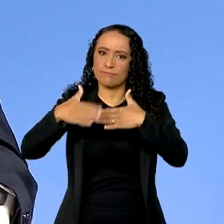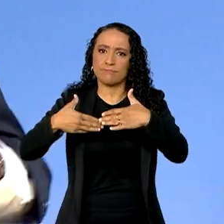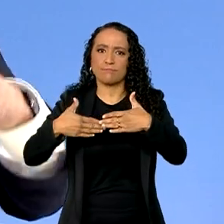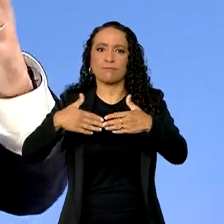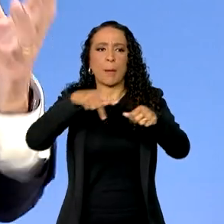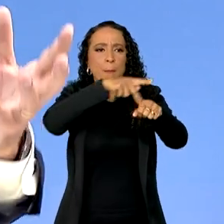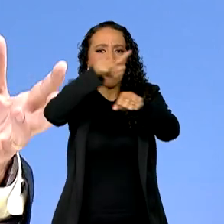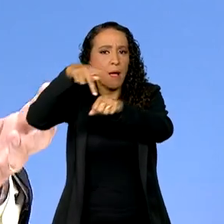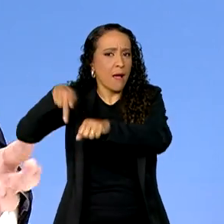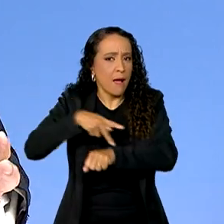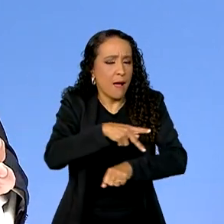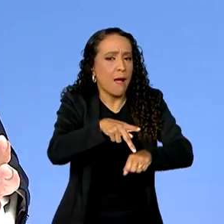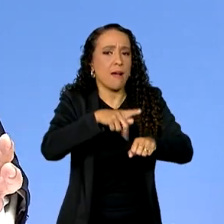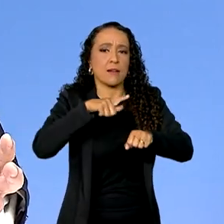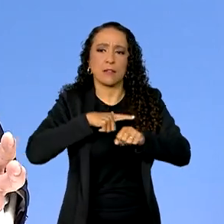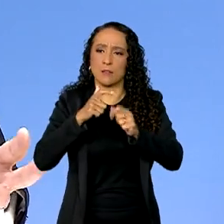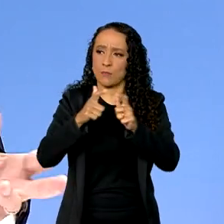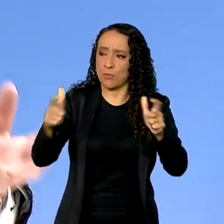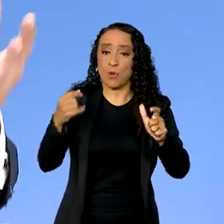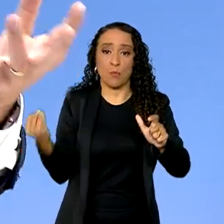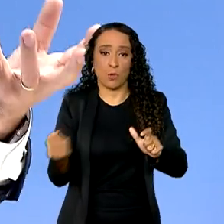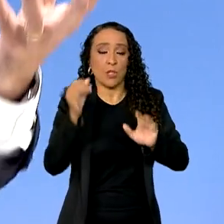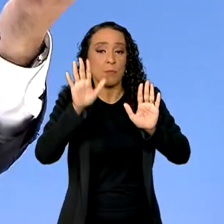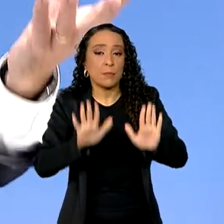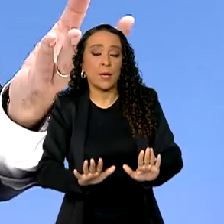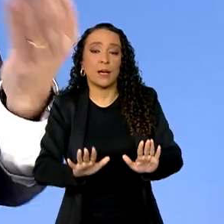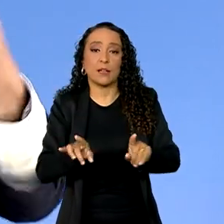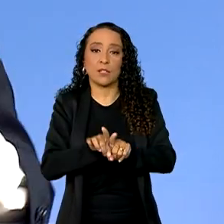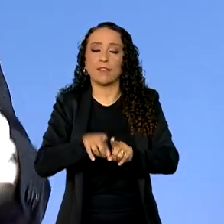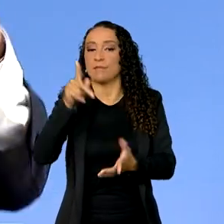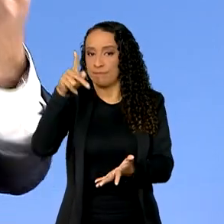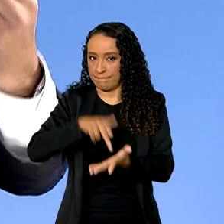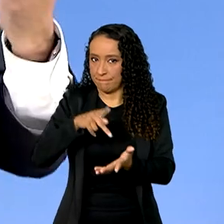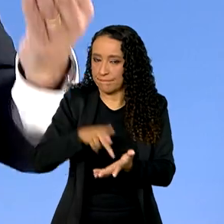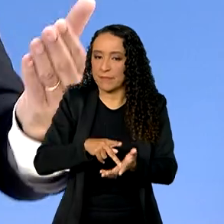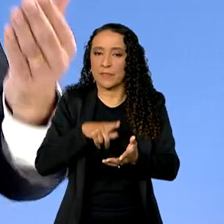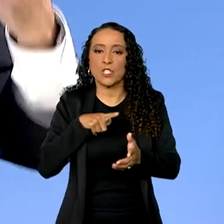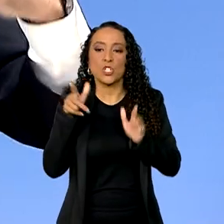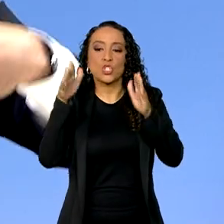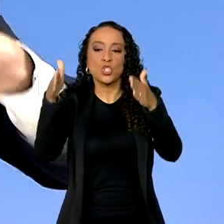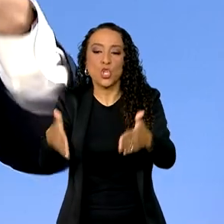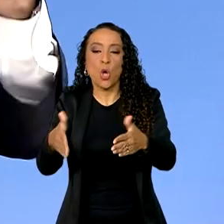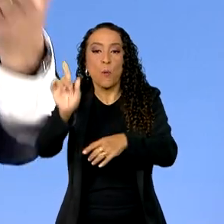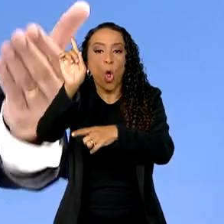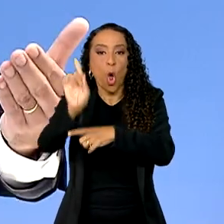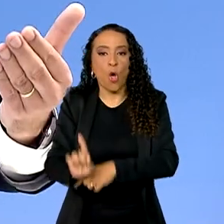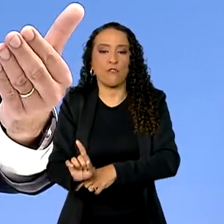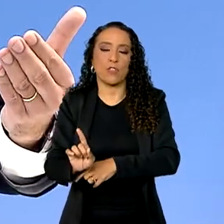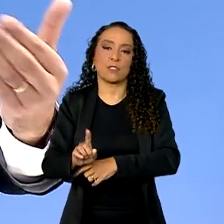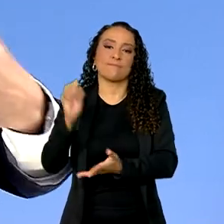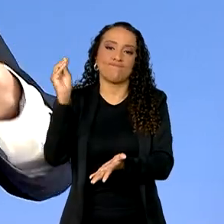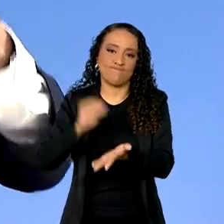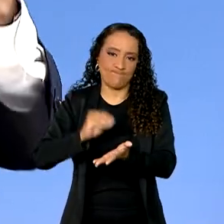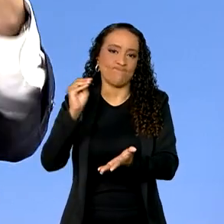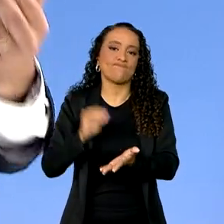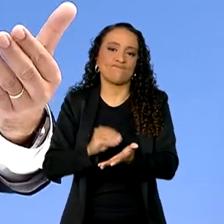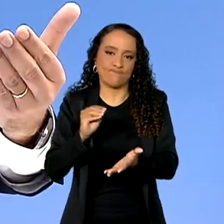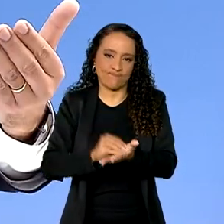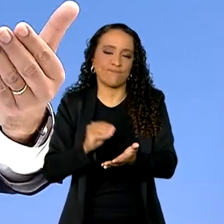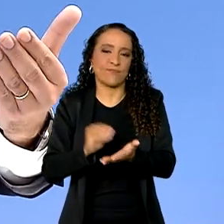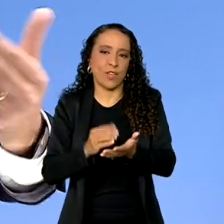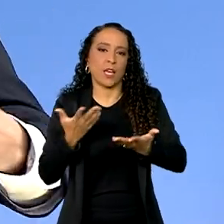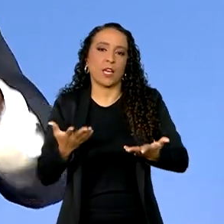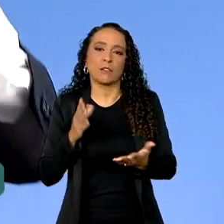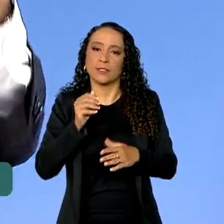multilateralismo, tem essa e essa dimensão que são importantes, mas é verdade que na parte de governança ainda falta, ainda